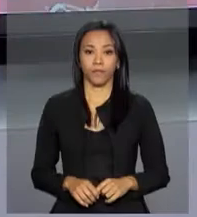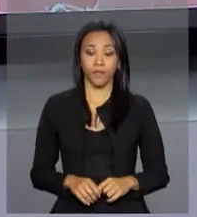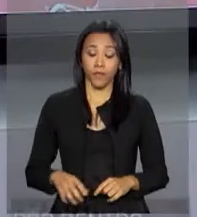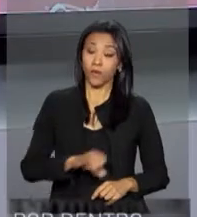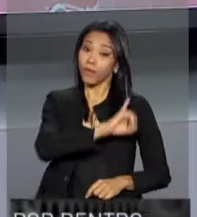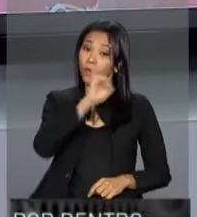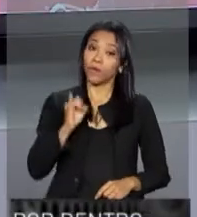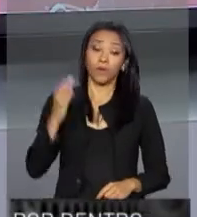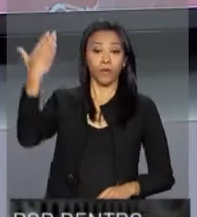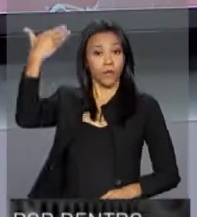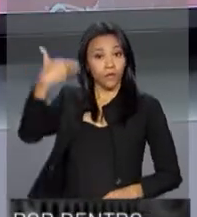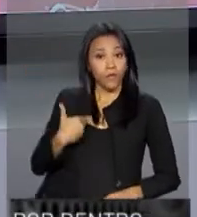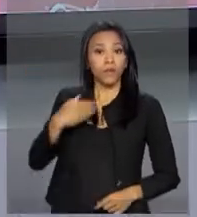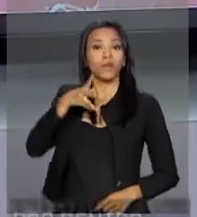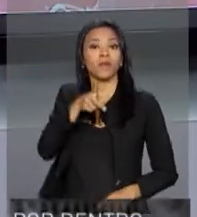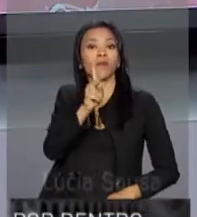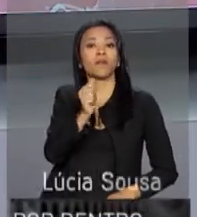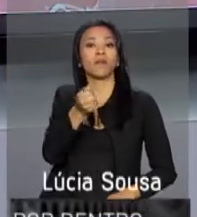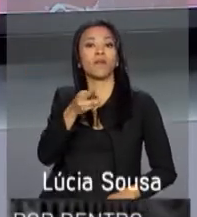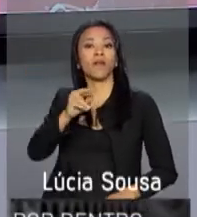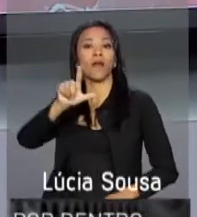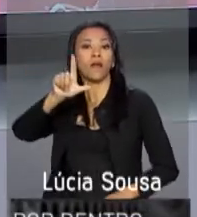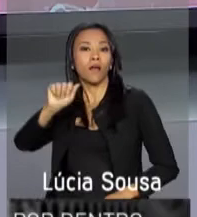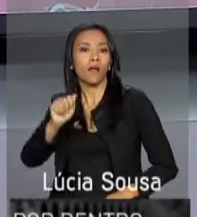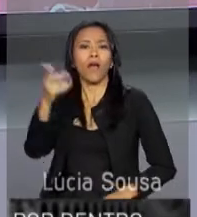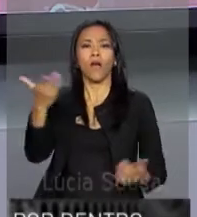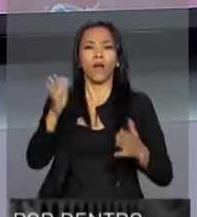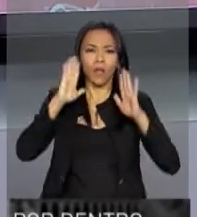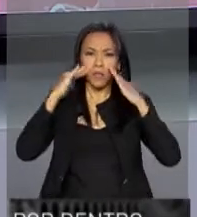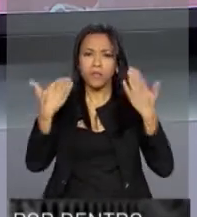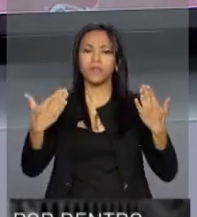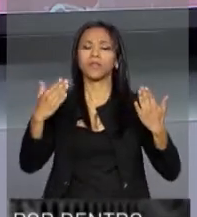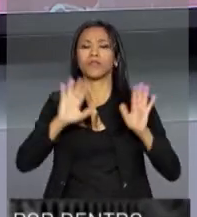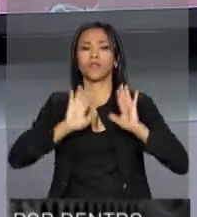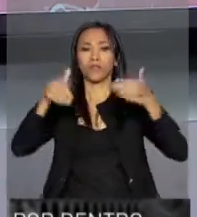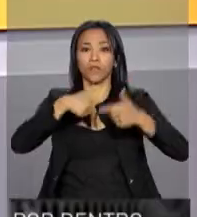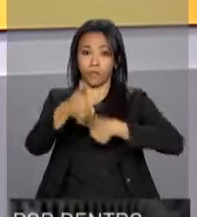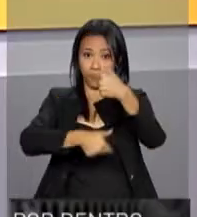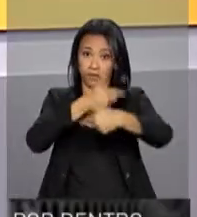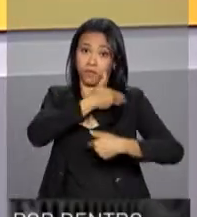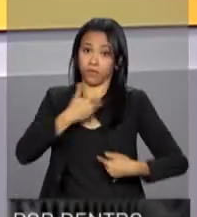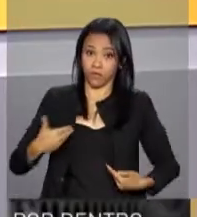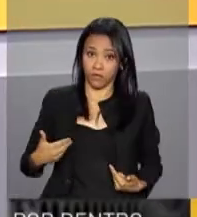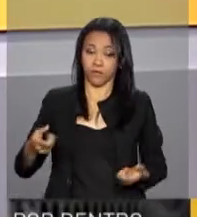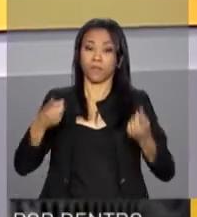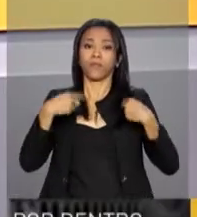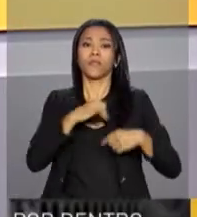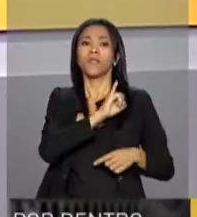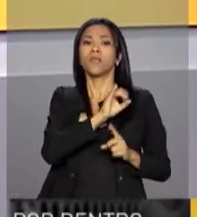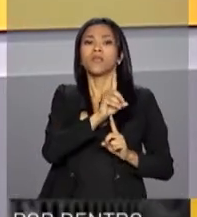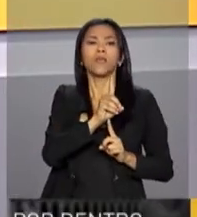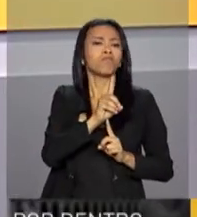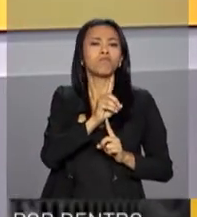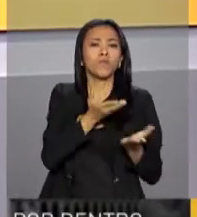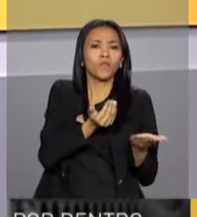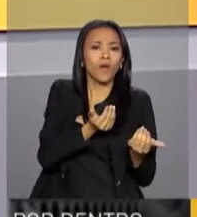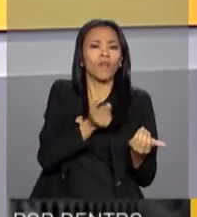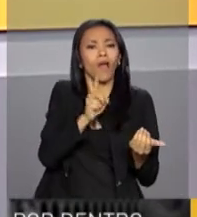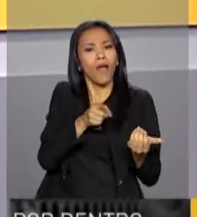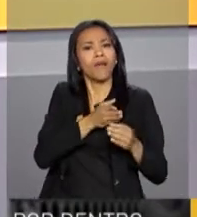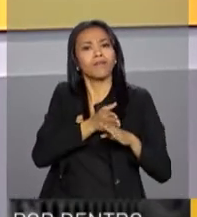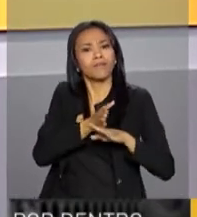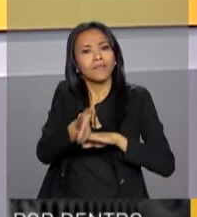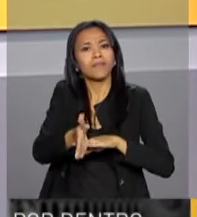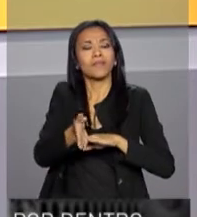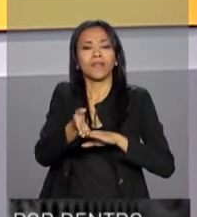Olá, sou Carla Batier e você acompanha a partir de agora o programa Por Dentro do Governo. A identidade jovem possibilita o acesso a eventos